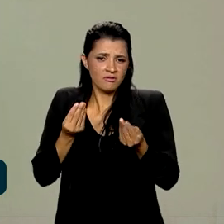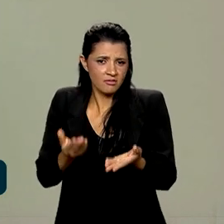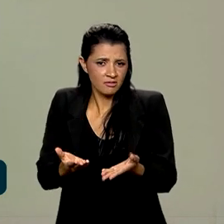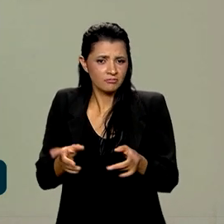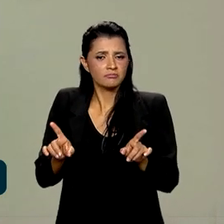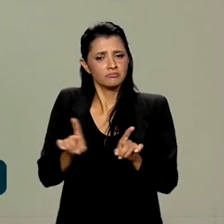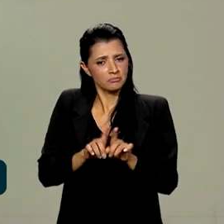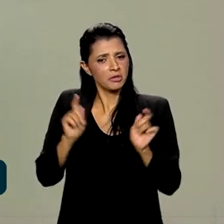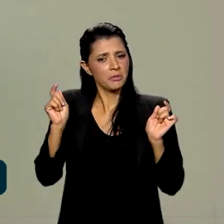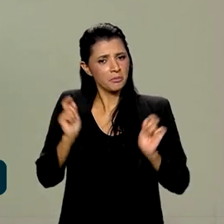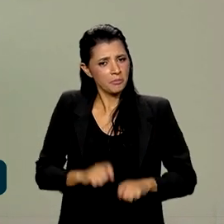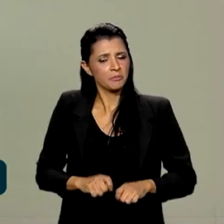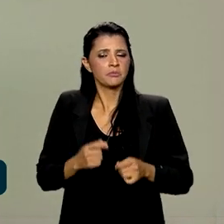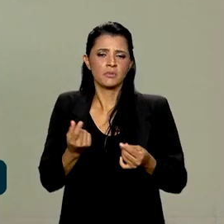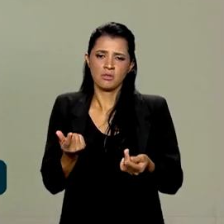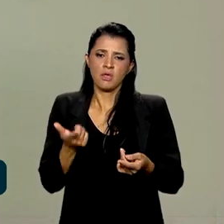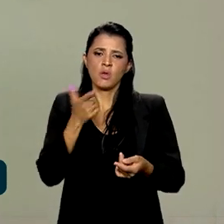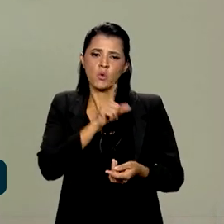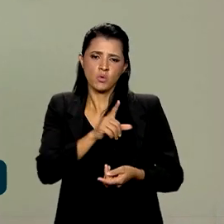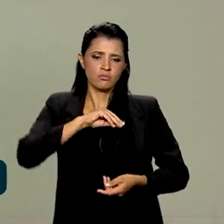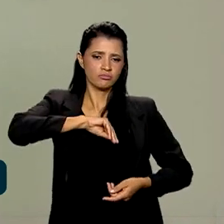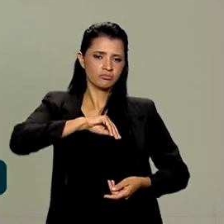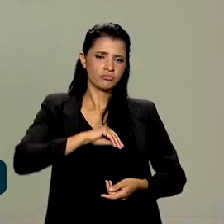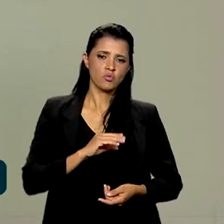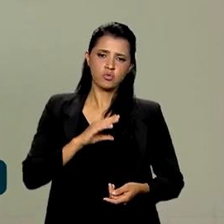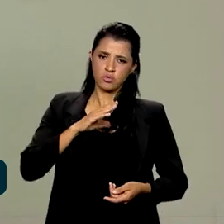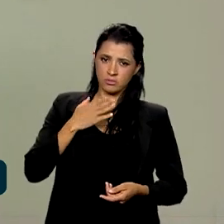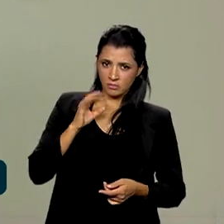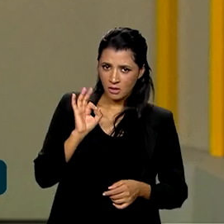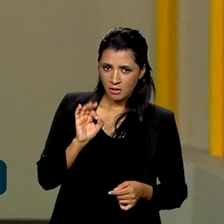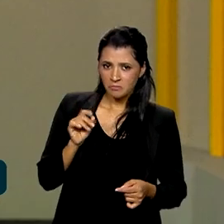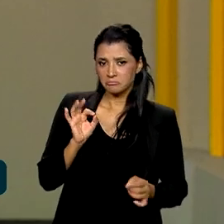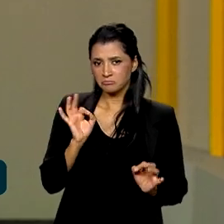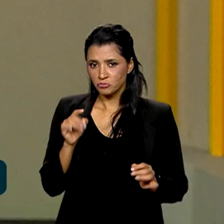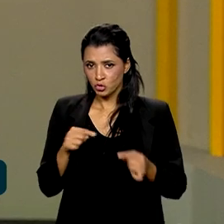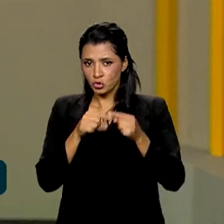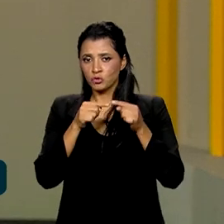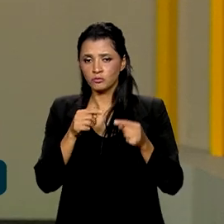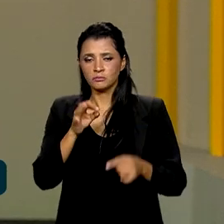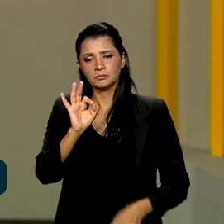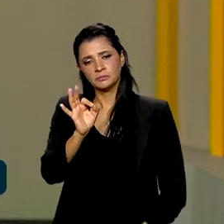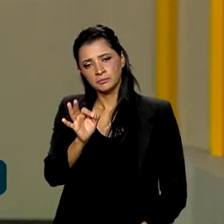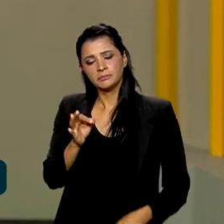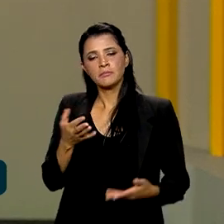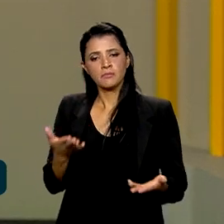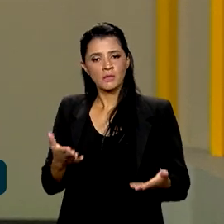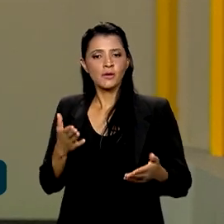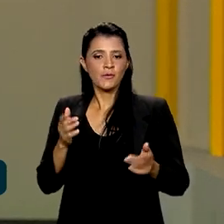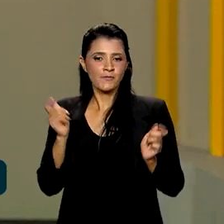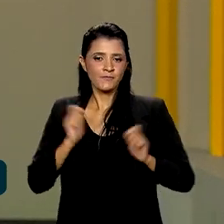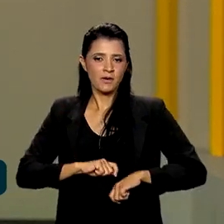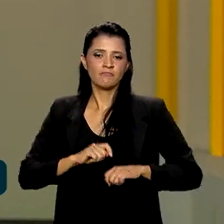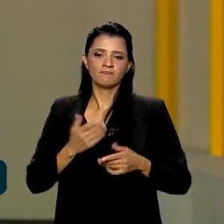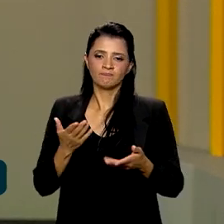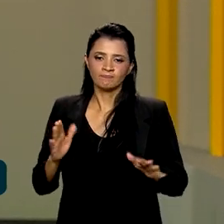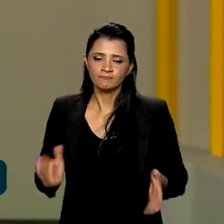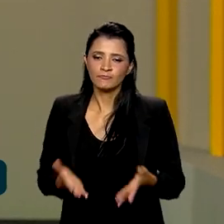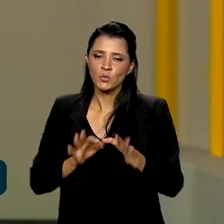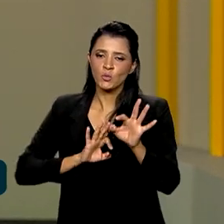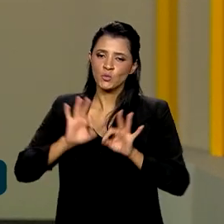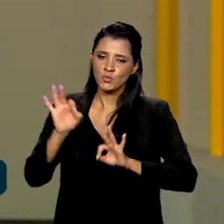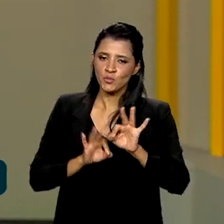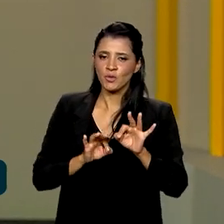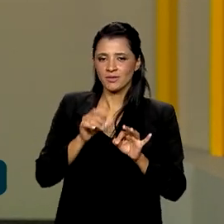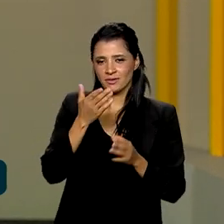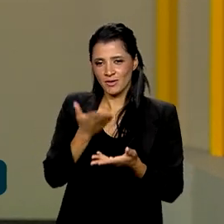com excedente, obter alguma renda. Essa é a ideia, não é? Exatamente. Dessa forma, a gente vai conseguir promover a organização dessas mulheres,